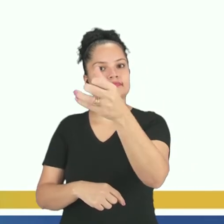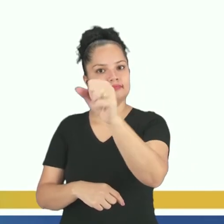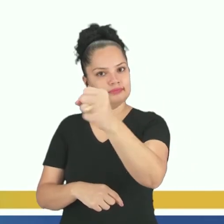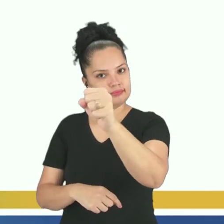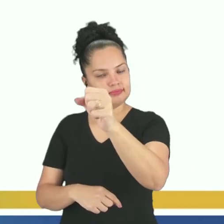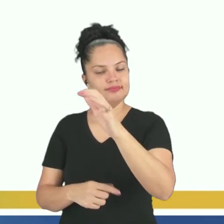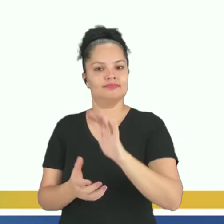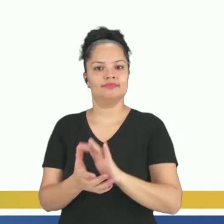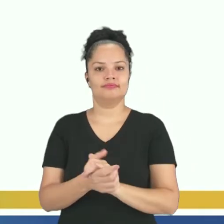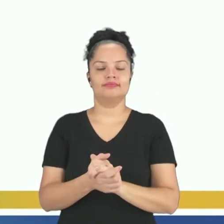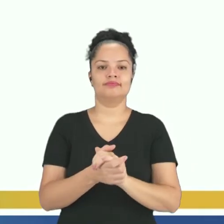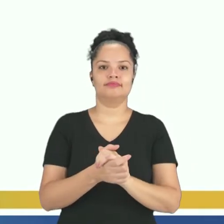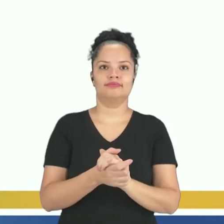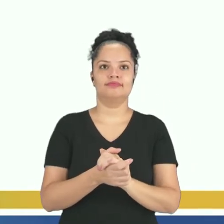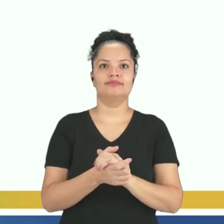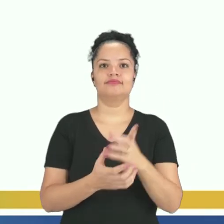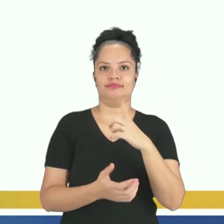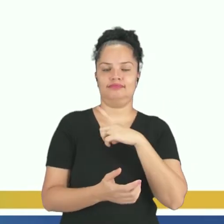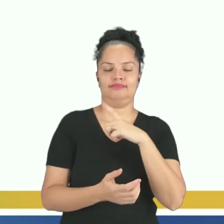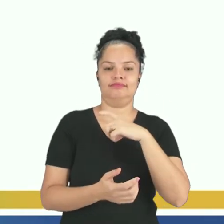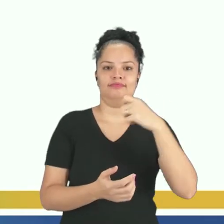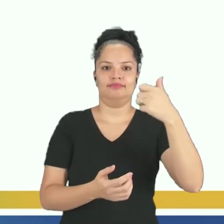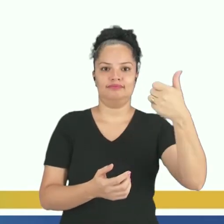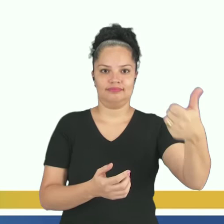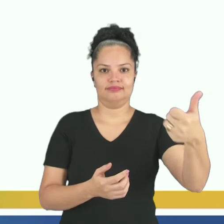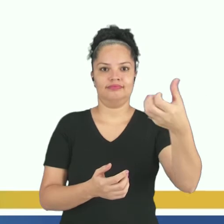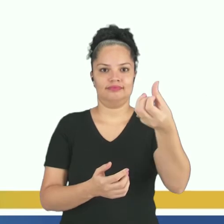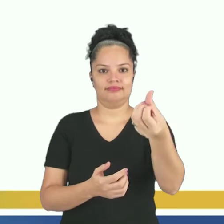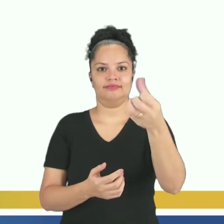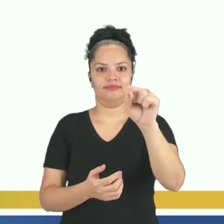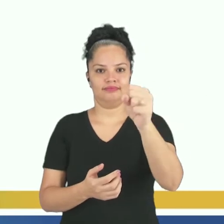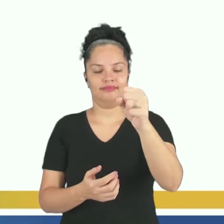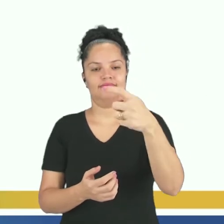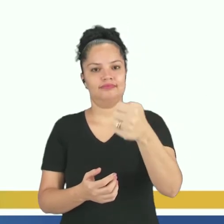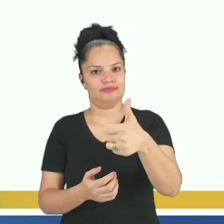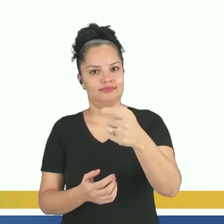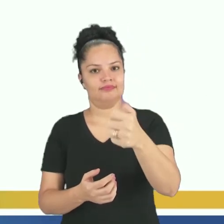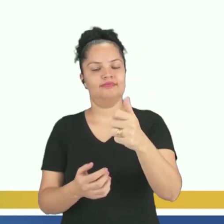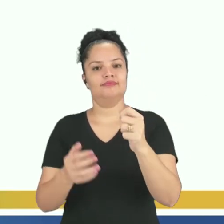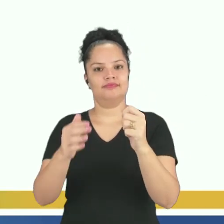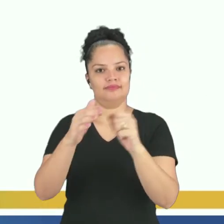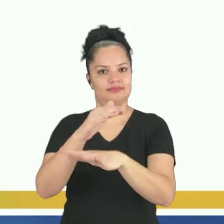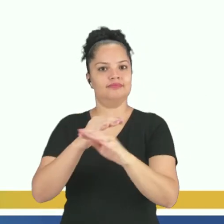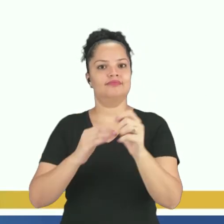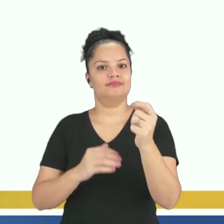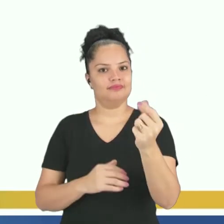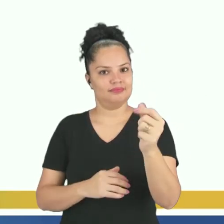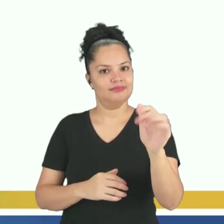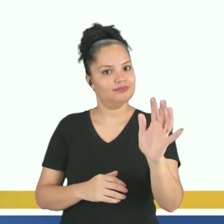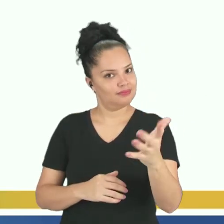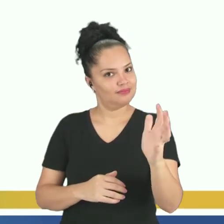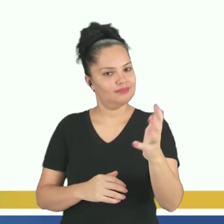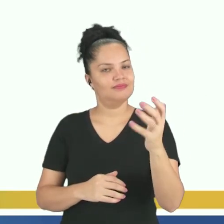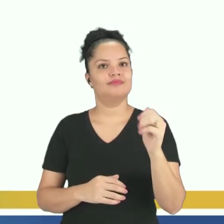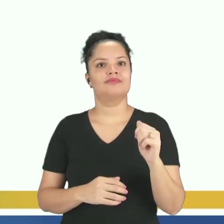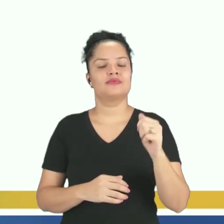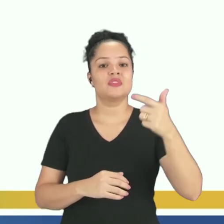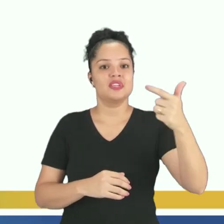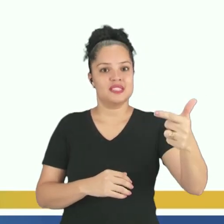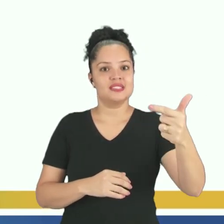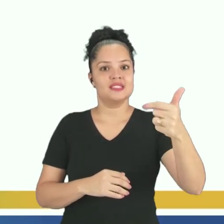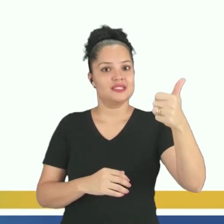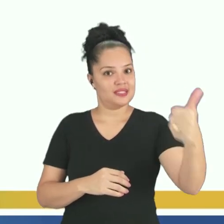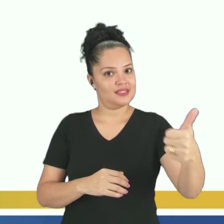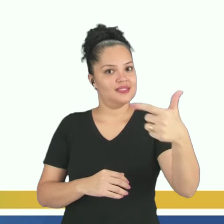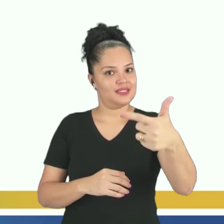dizer que eu tenho 168 moedas no cofre, sendo que 120 delas ficou com o Emmanuel. Então, as